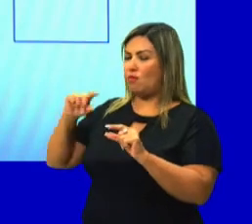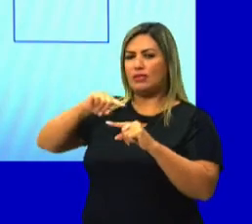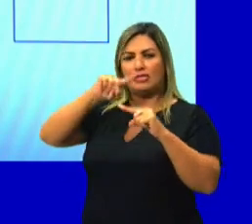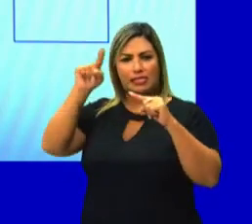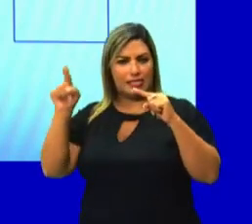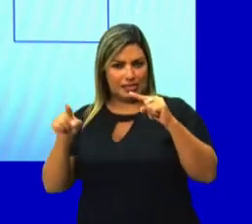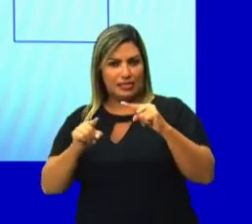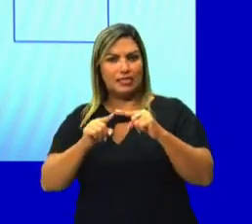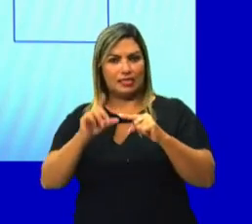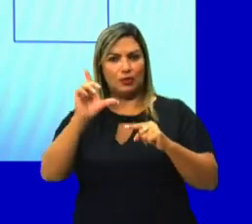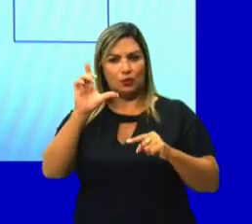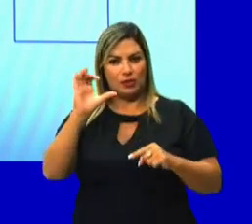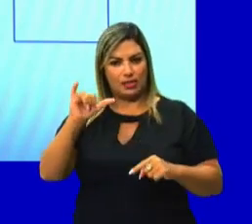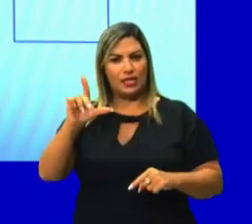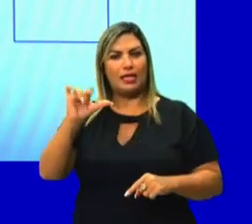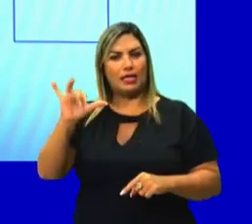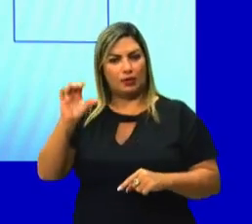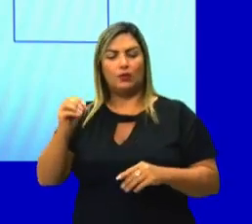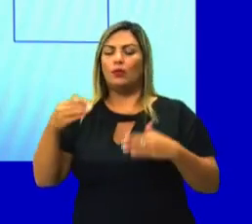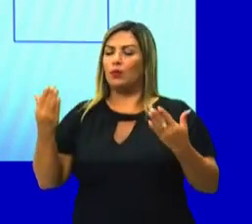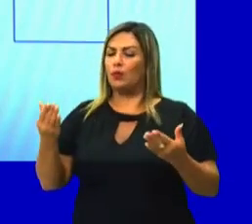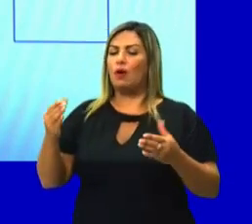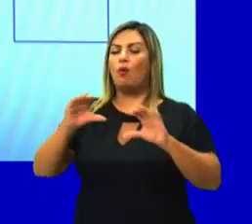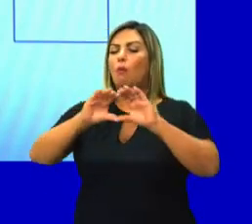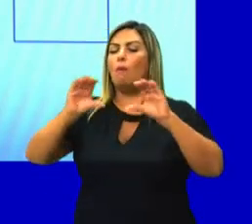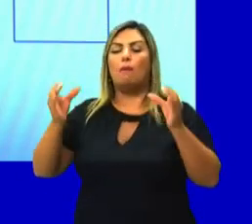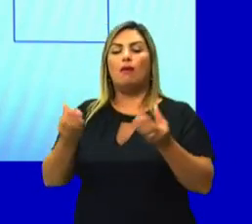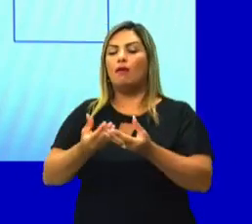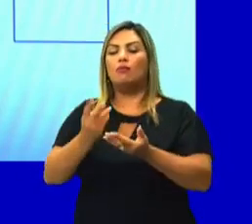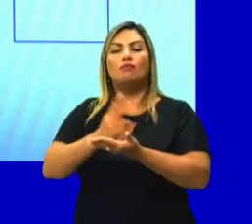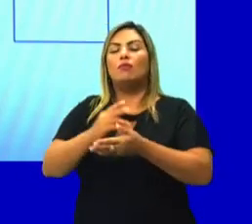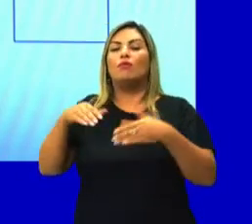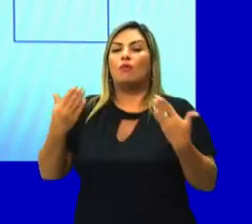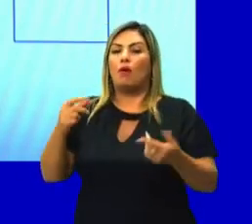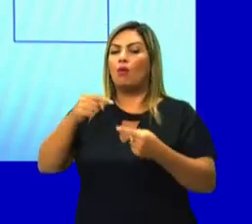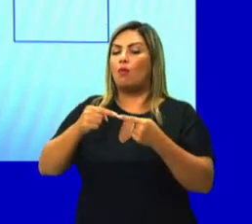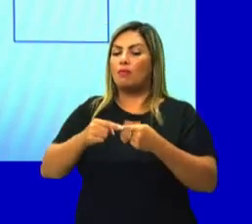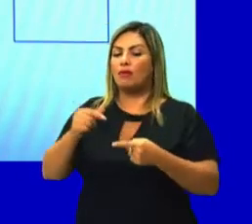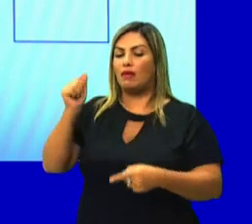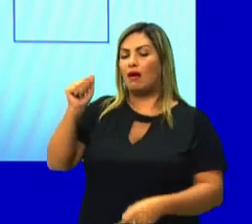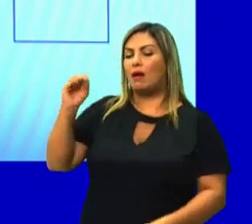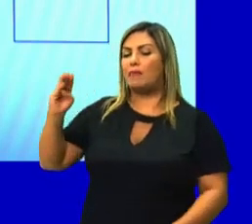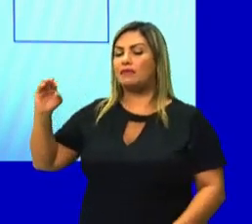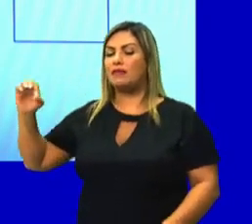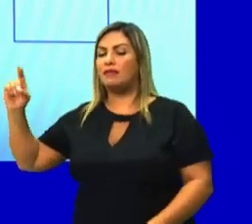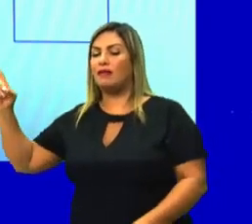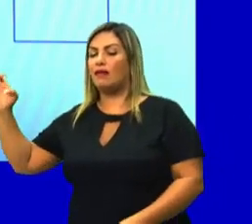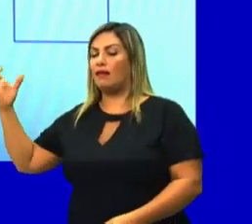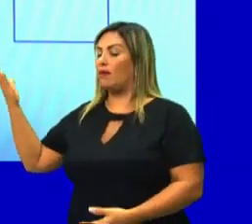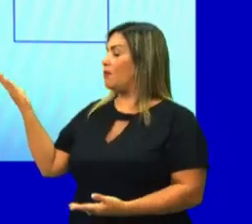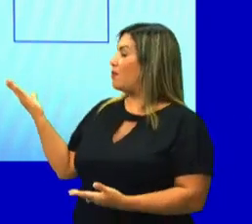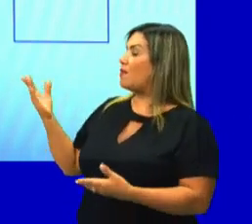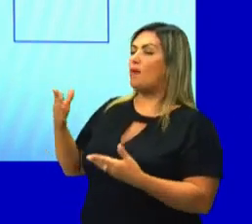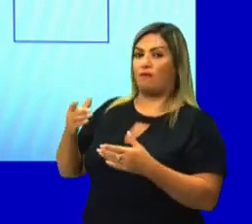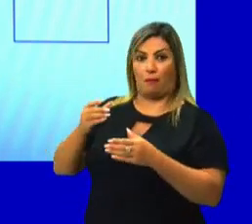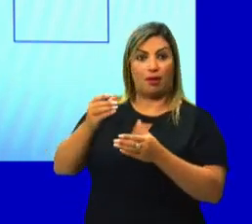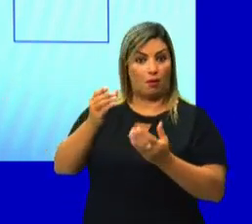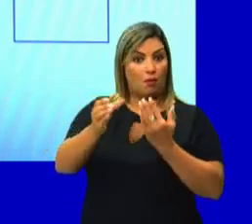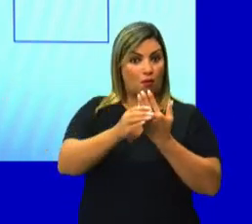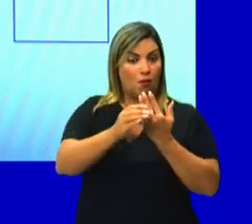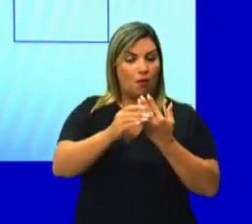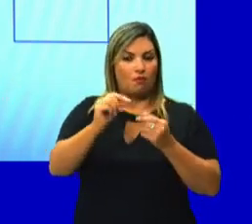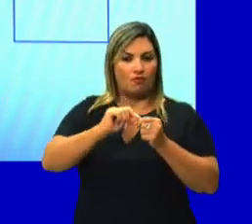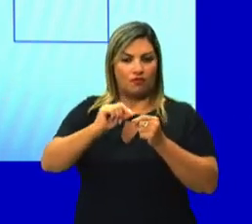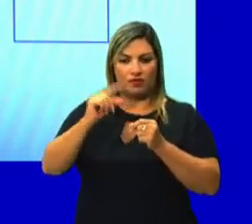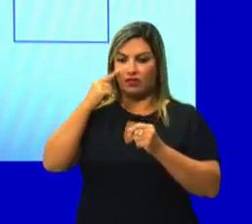cilindro de base circular, qual deve ser a planificação do mesmo? Então, a gente vai pegar um copo, fazer o molde dele na cartolina,